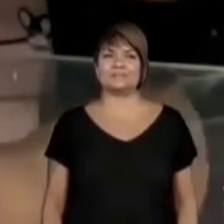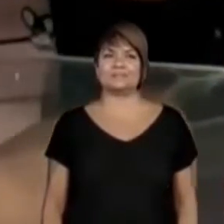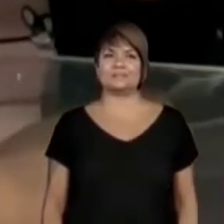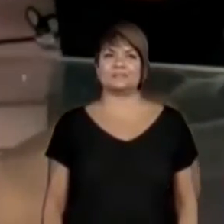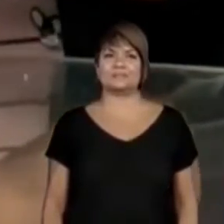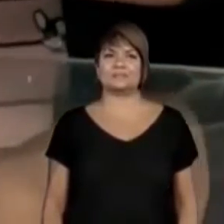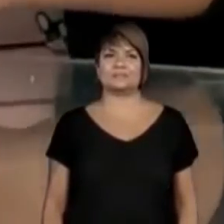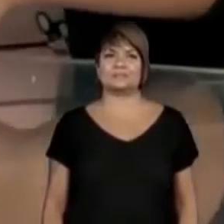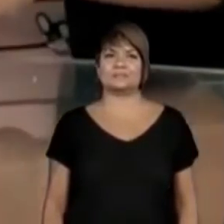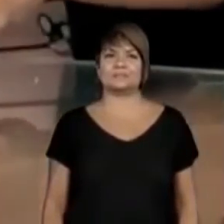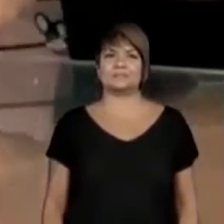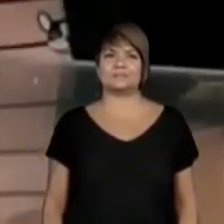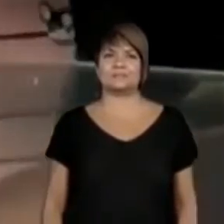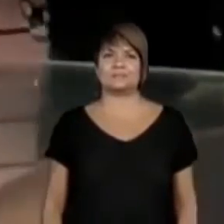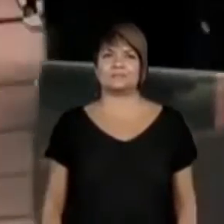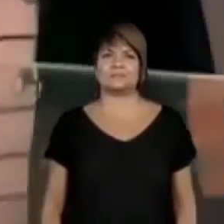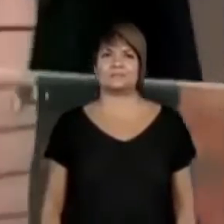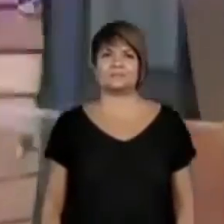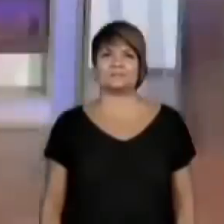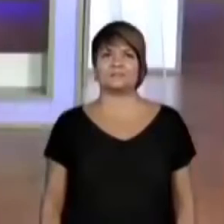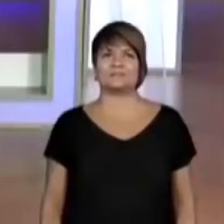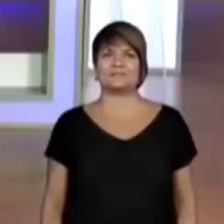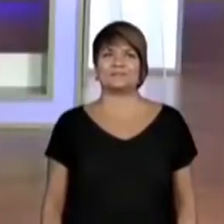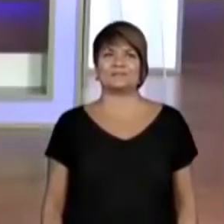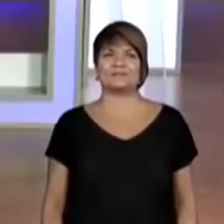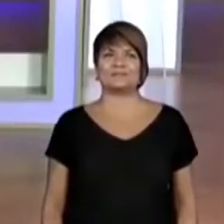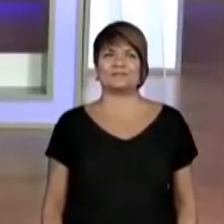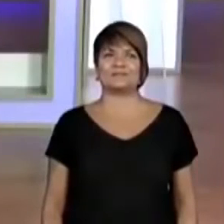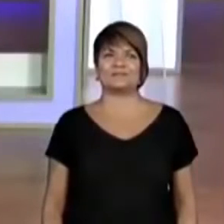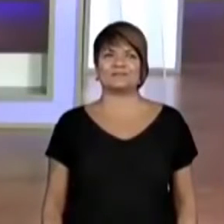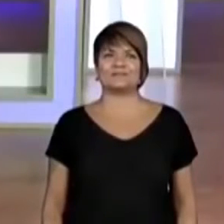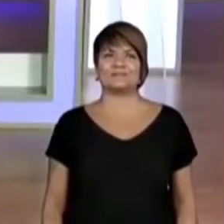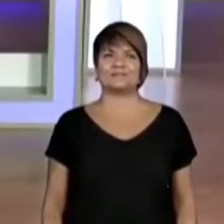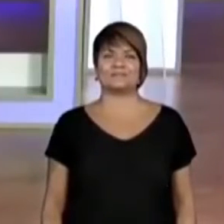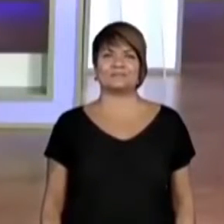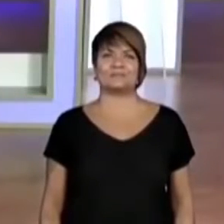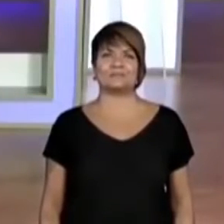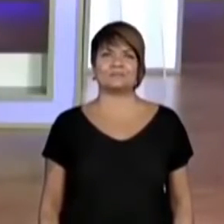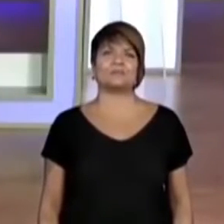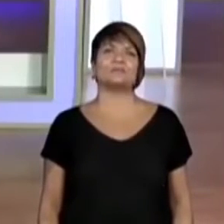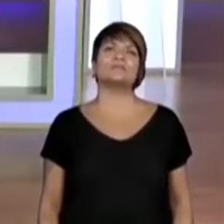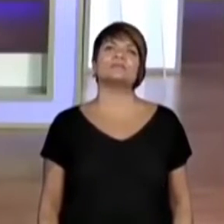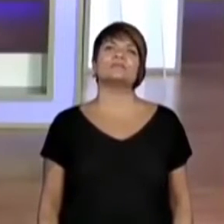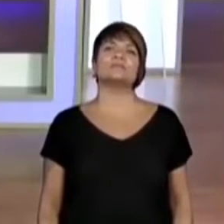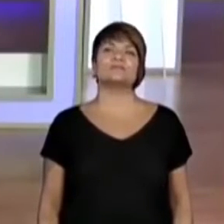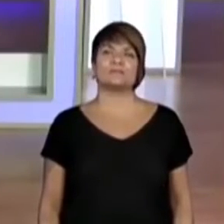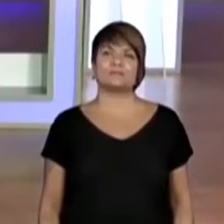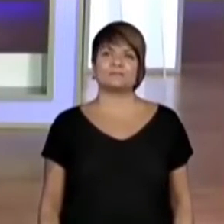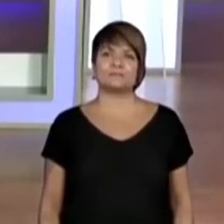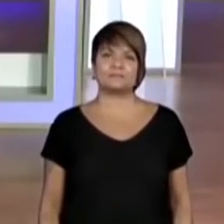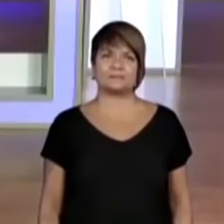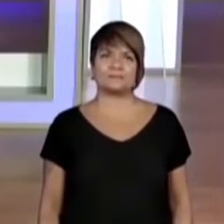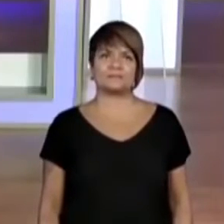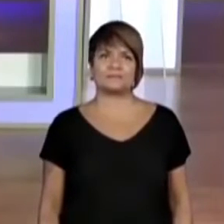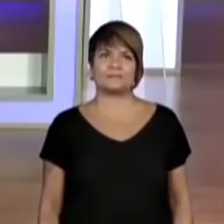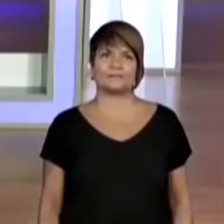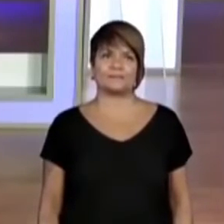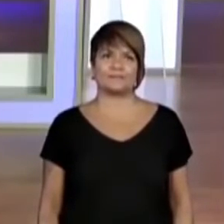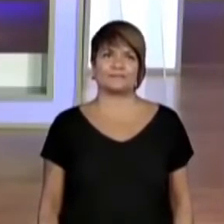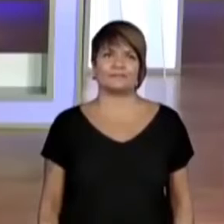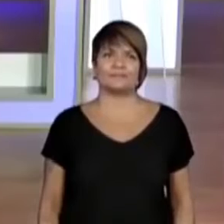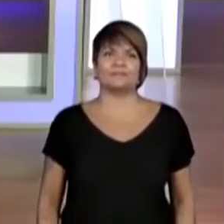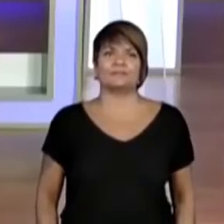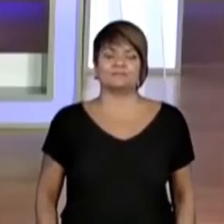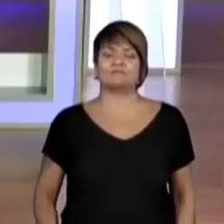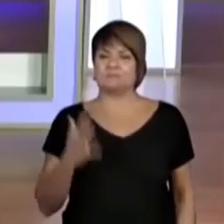A minha está vestidinha já. Só vou dar uma arrumadinha aqui, né? Consegui? Ficou muito bonito o vestido da minha